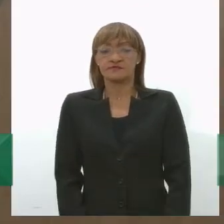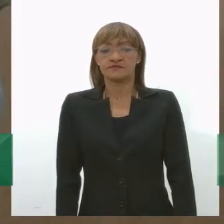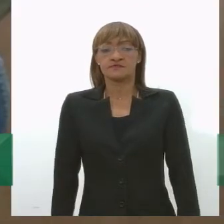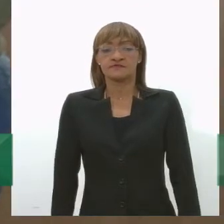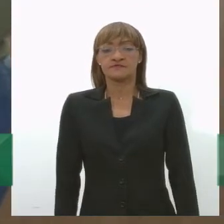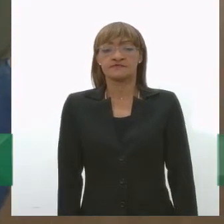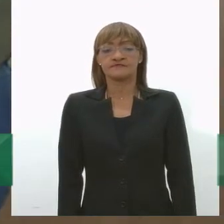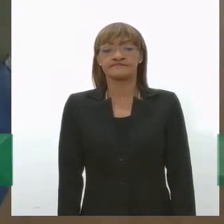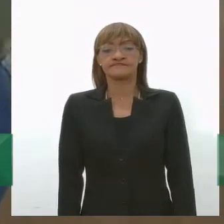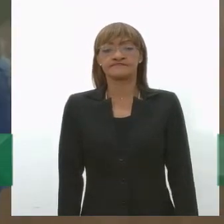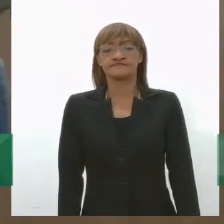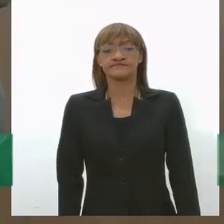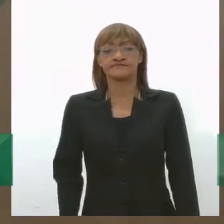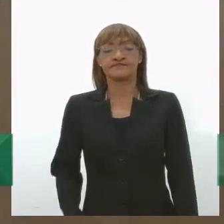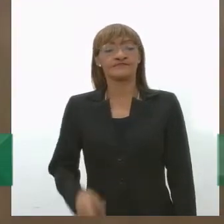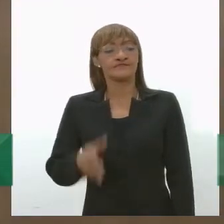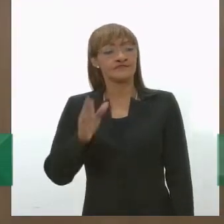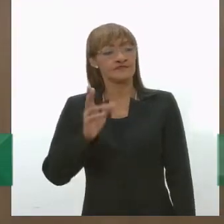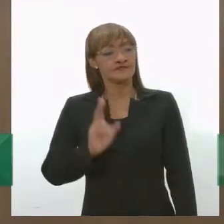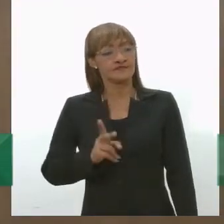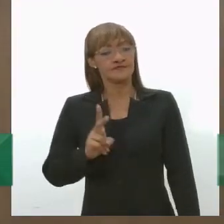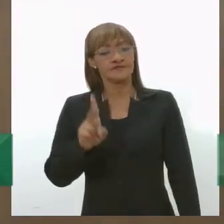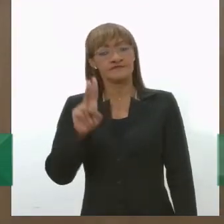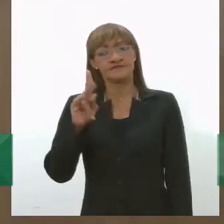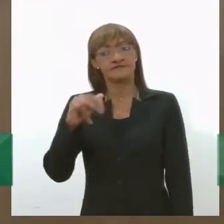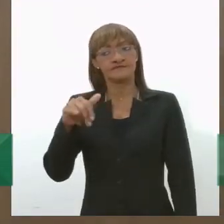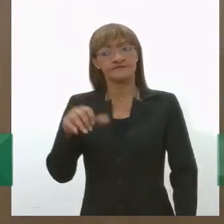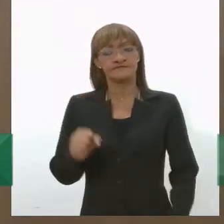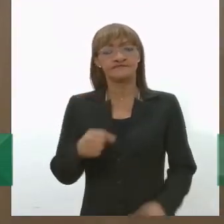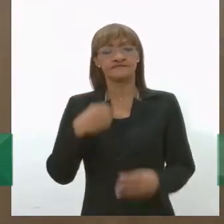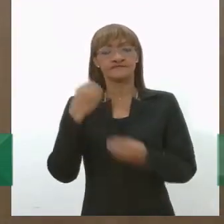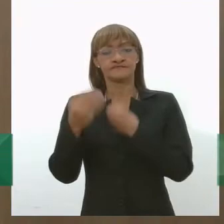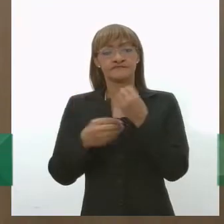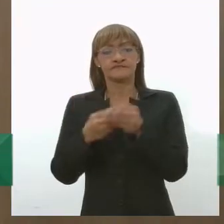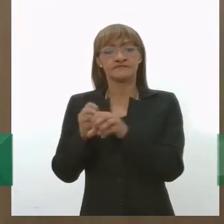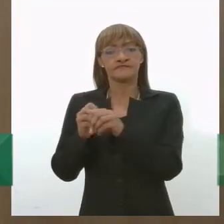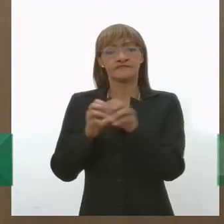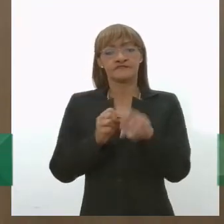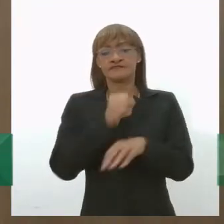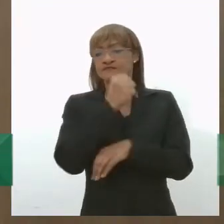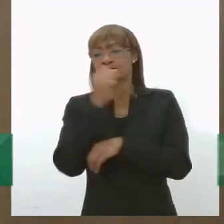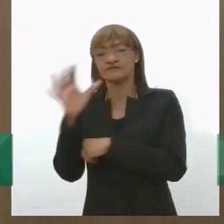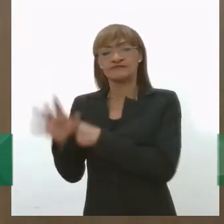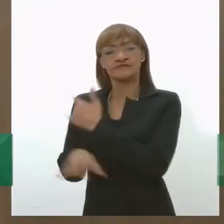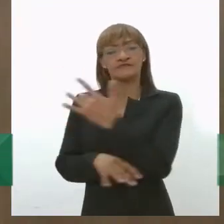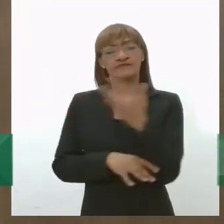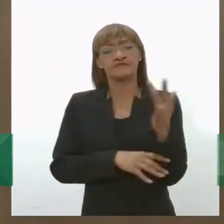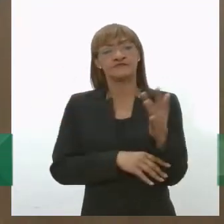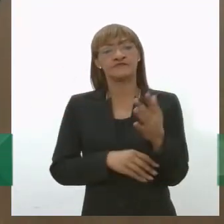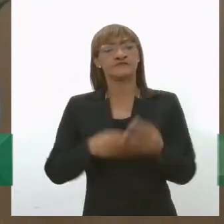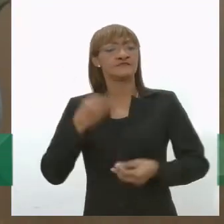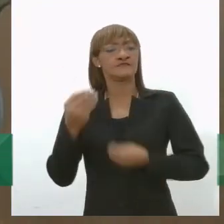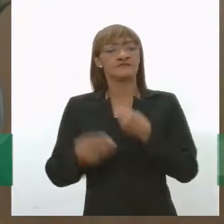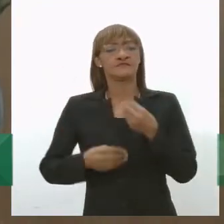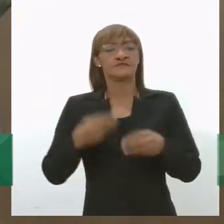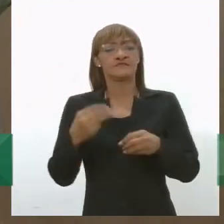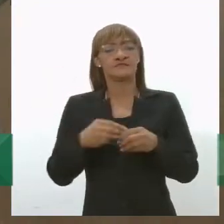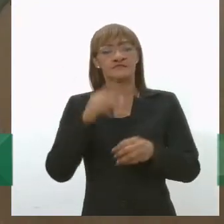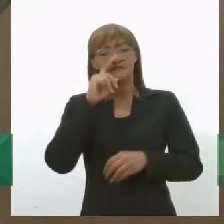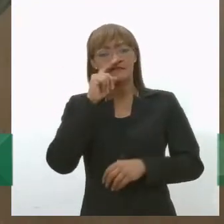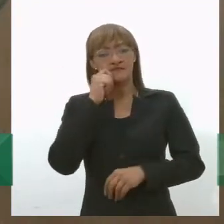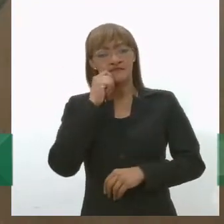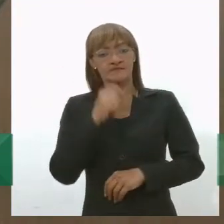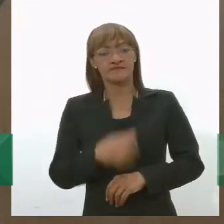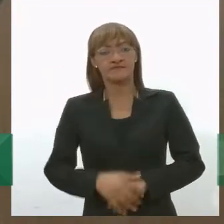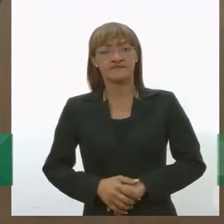relação ainda a essa questão da educação ambiental, como é que vocês trabalham aí no município de Aracaju? Porque